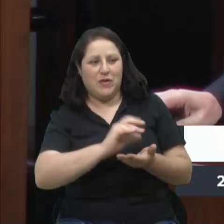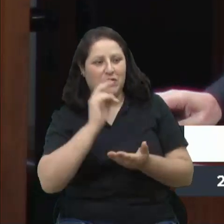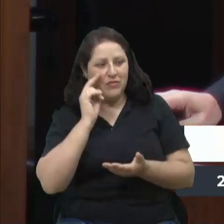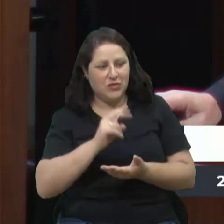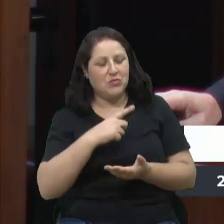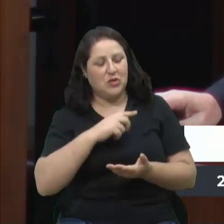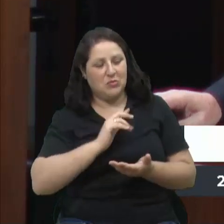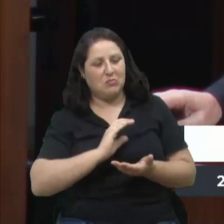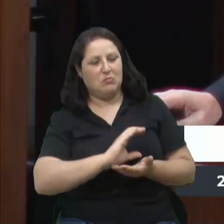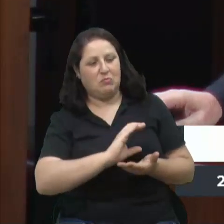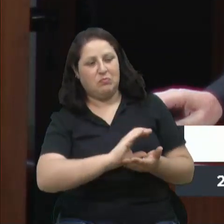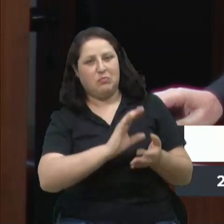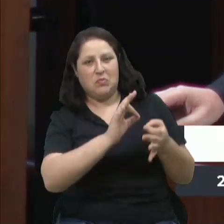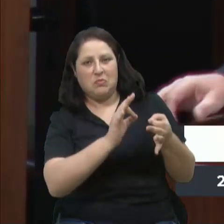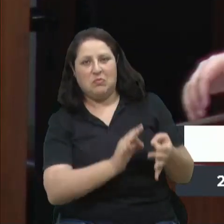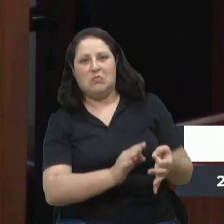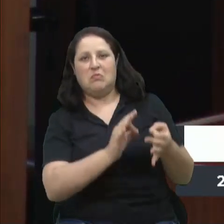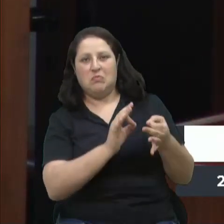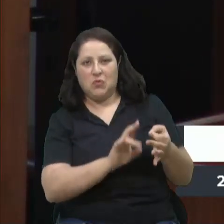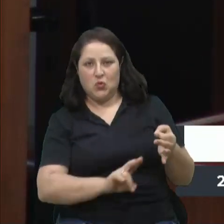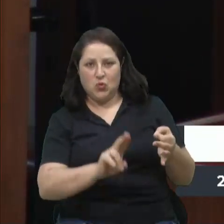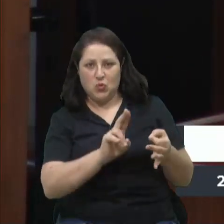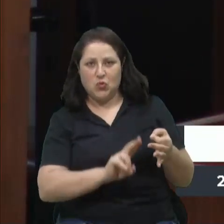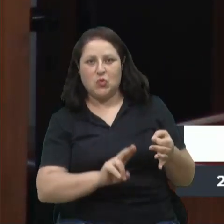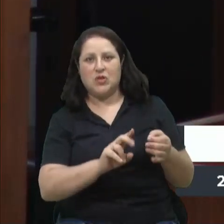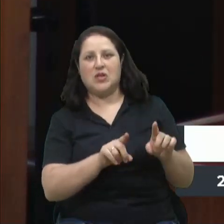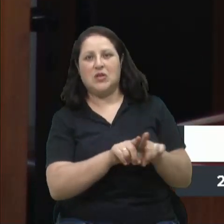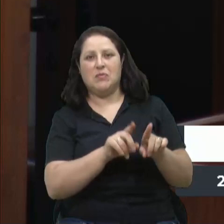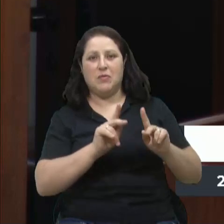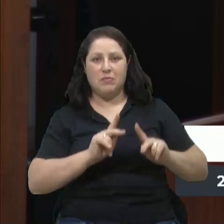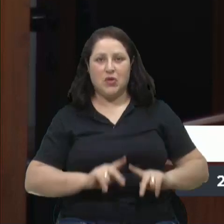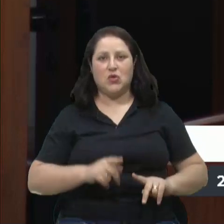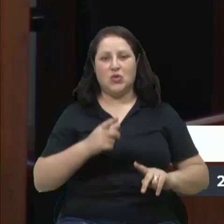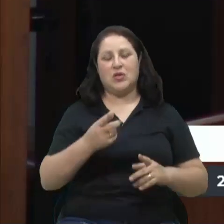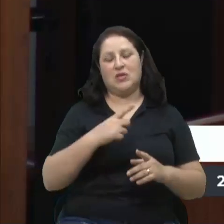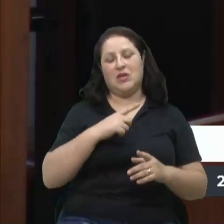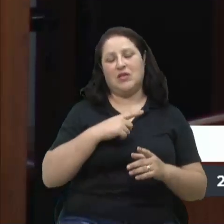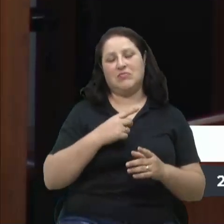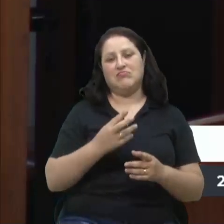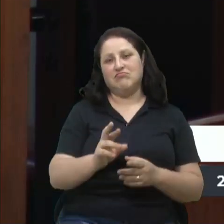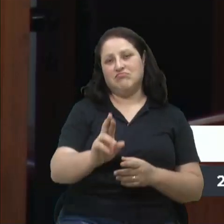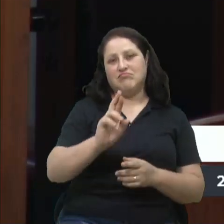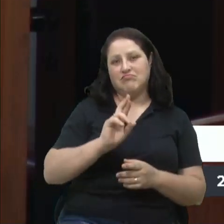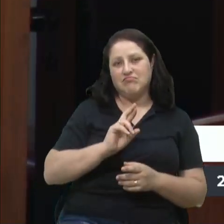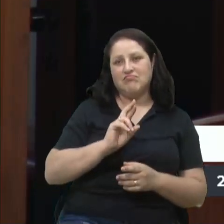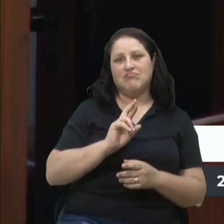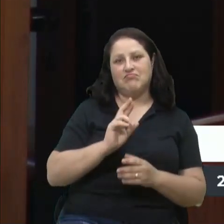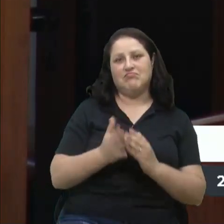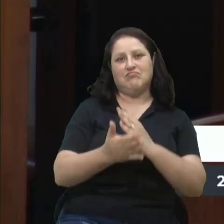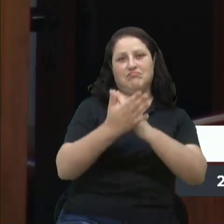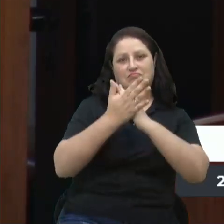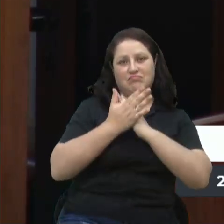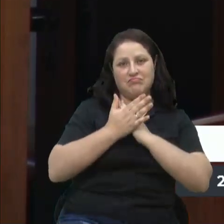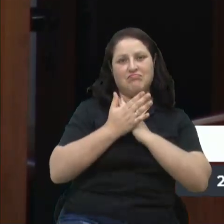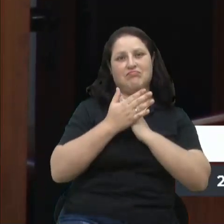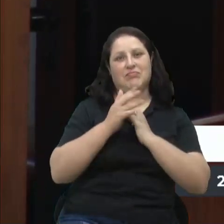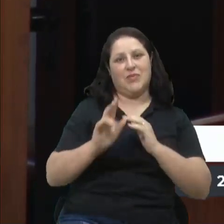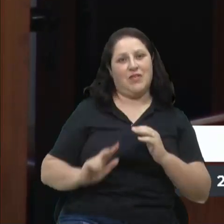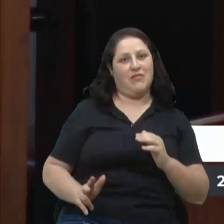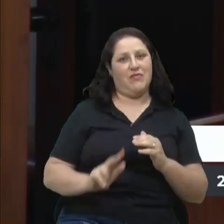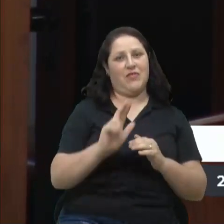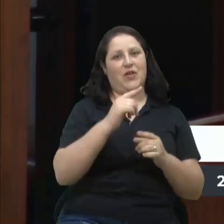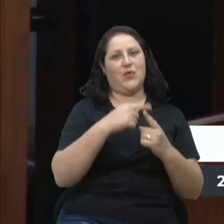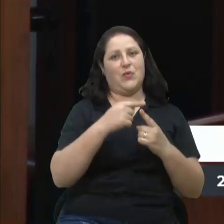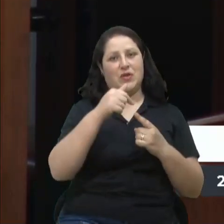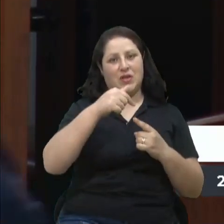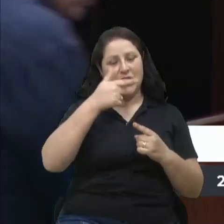muito bem feita e o retorno para as pessoas é, sem dúvida nenhuma, de grande valia, porque a gente gera